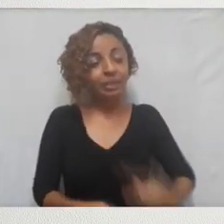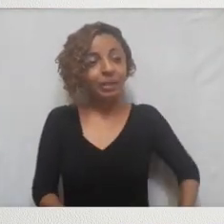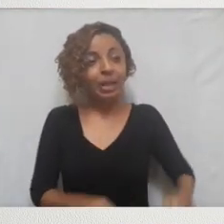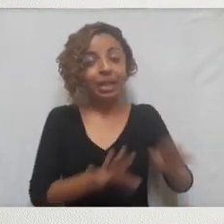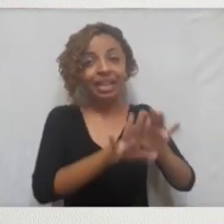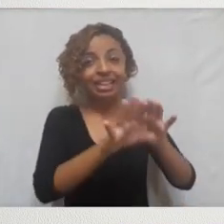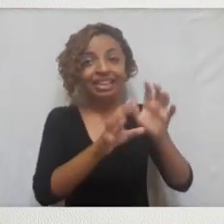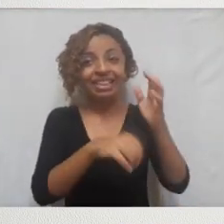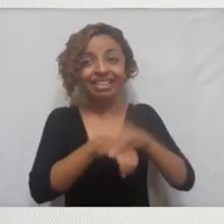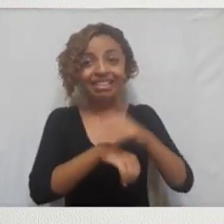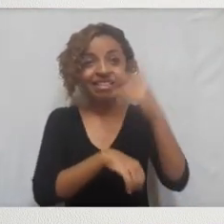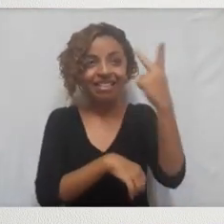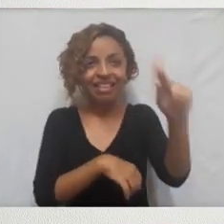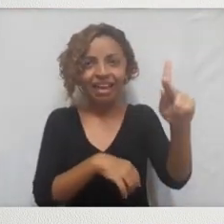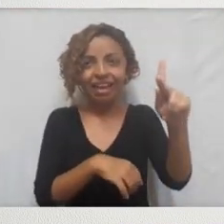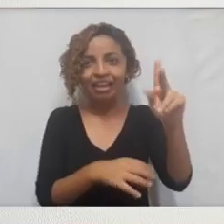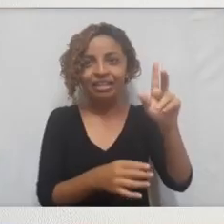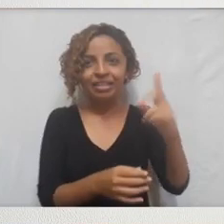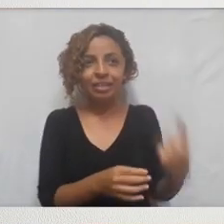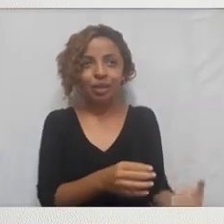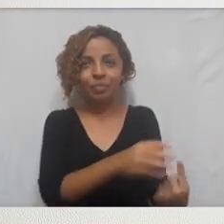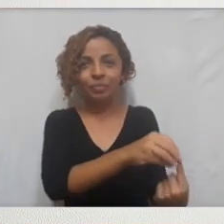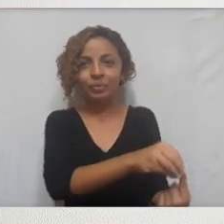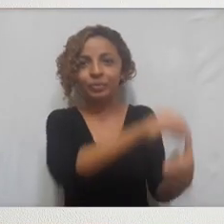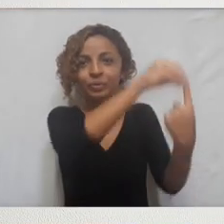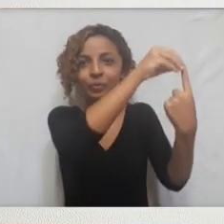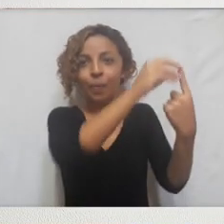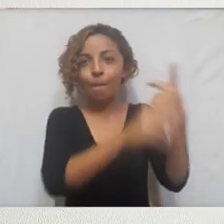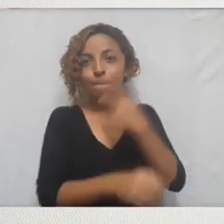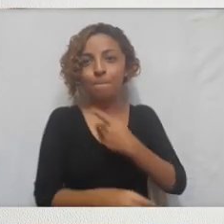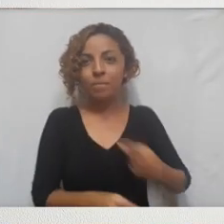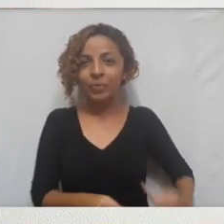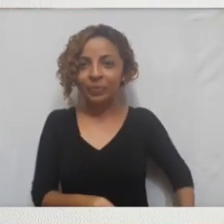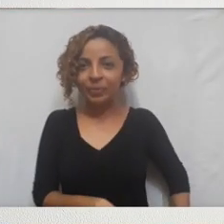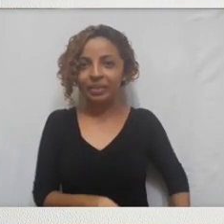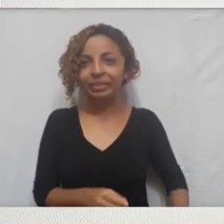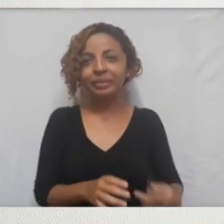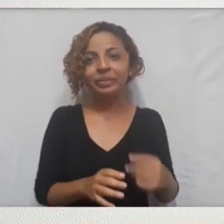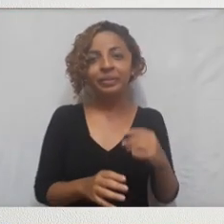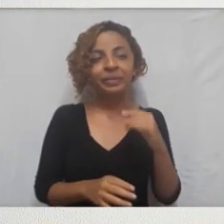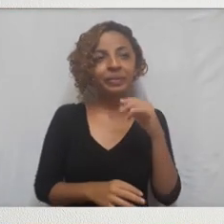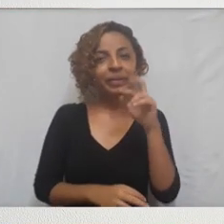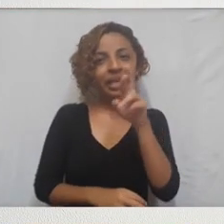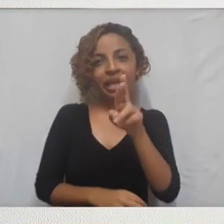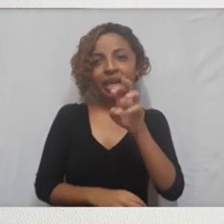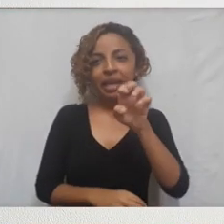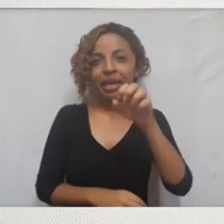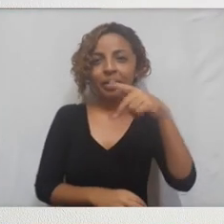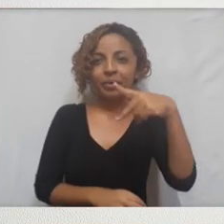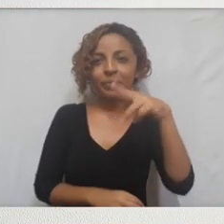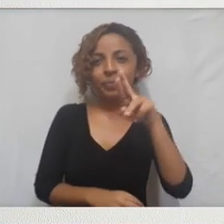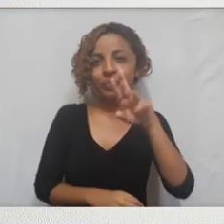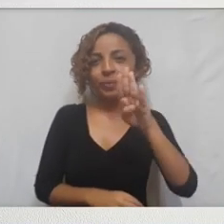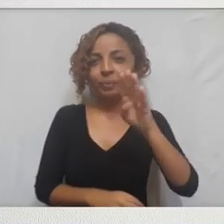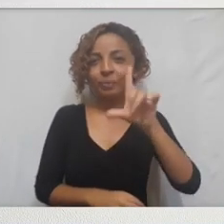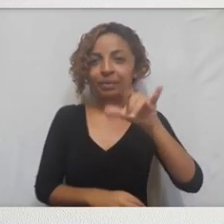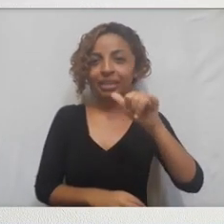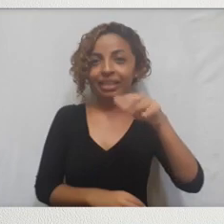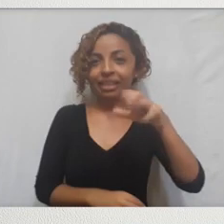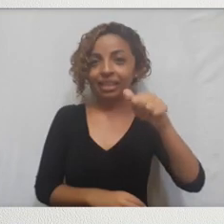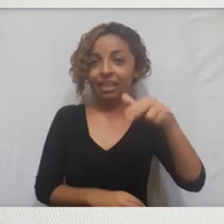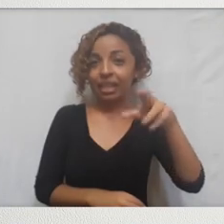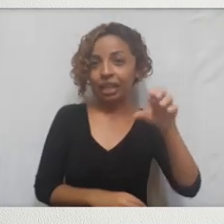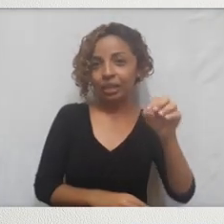eleger sempre políticos do Partido Republicano, por exemplo, de ter posições muito